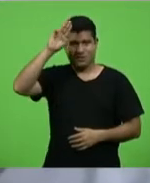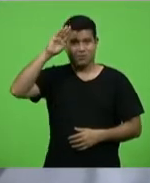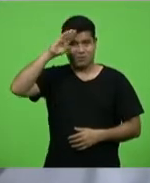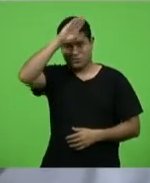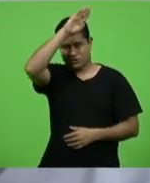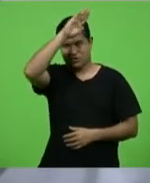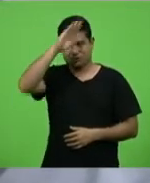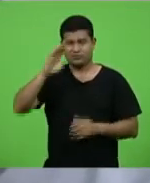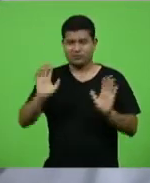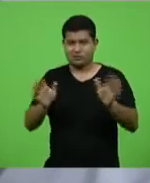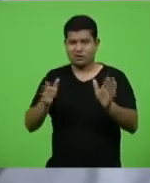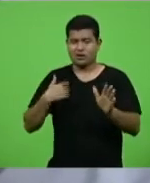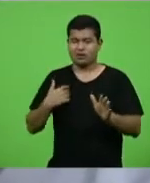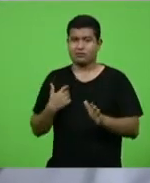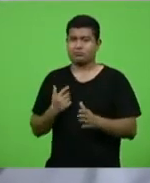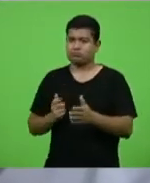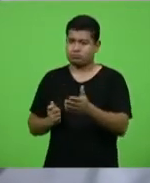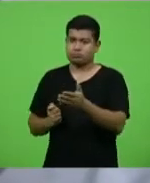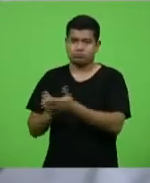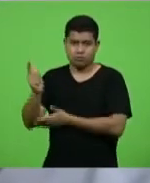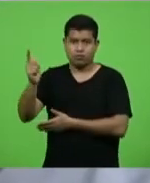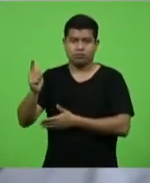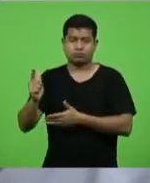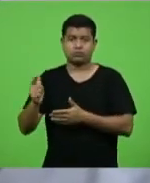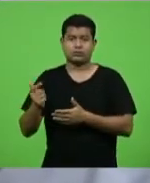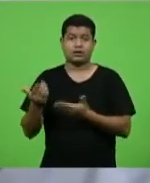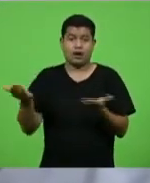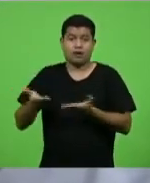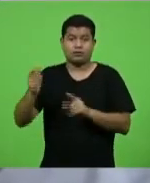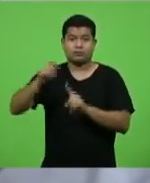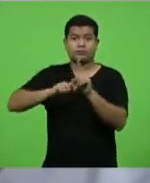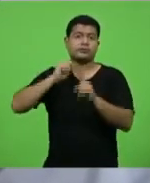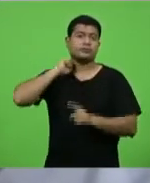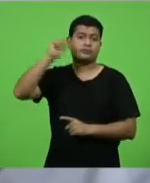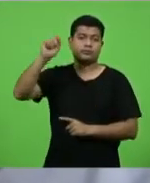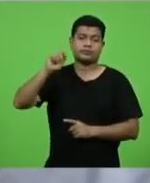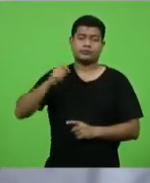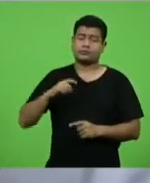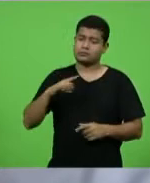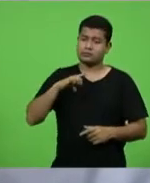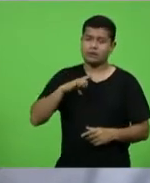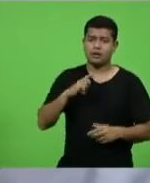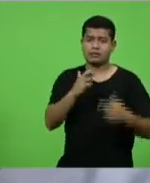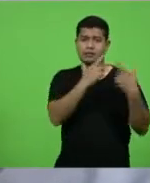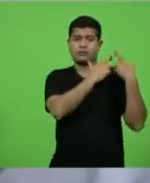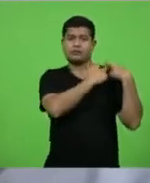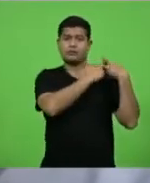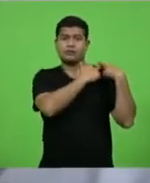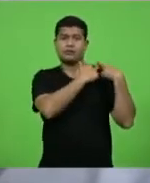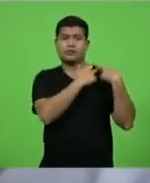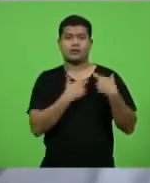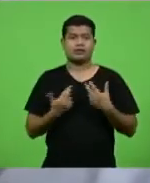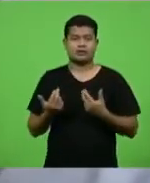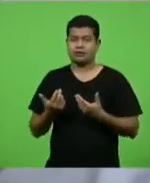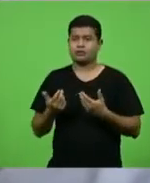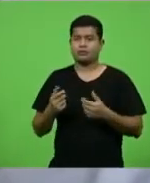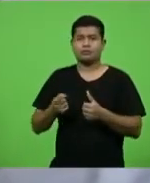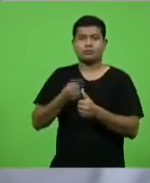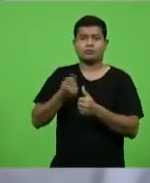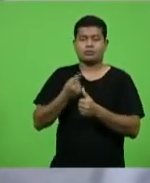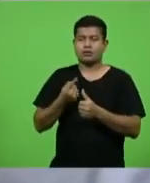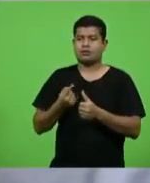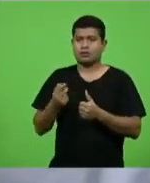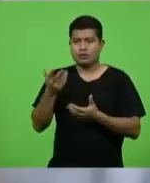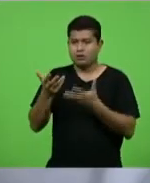coisa já no mês de abril. Então, o que teve foi uma questão de responsabilidade do presidente de não aceitar no primeiro momento uma